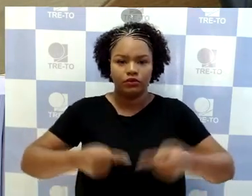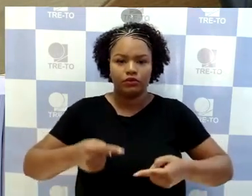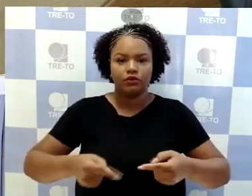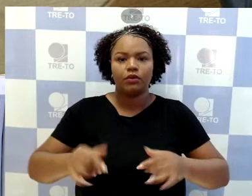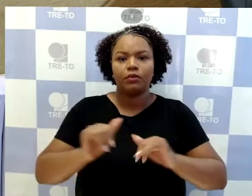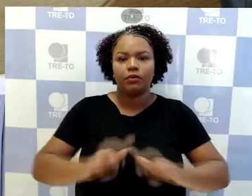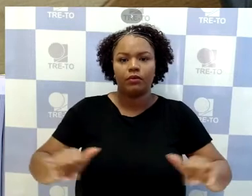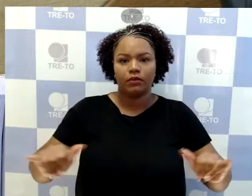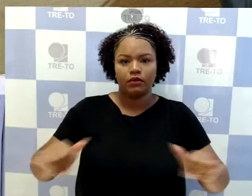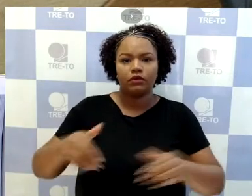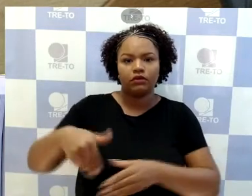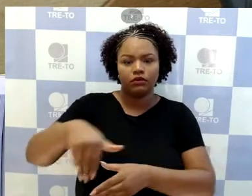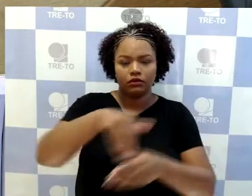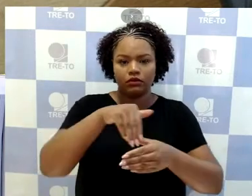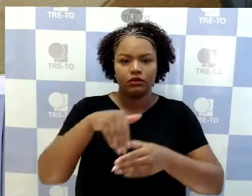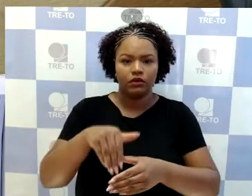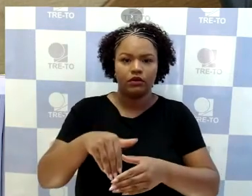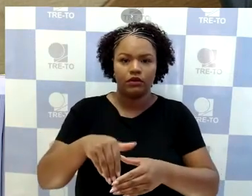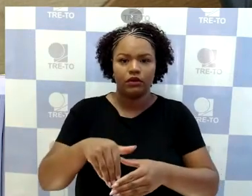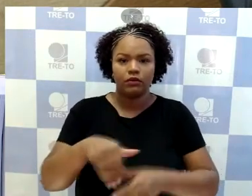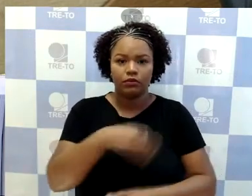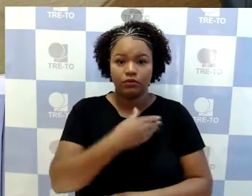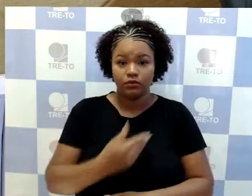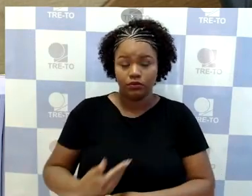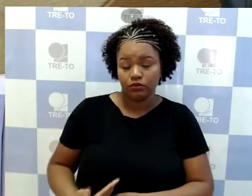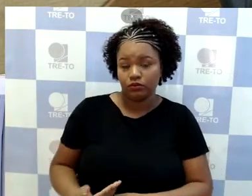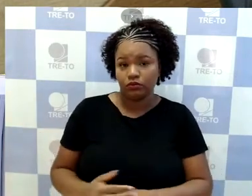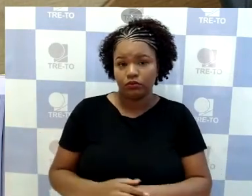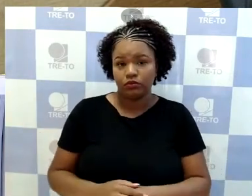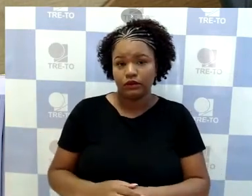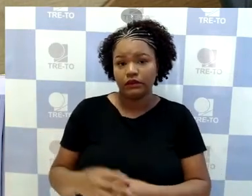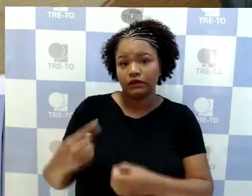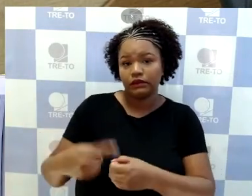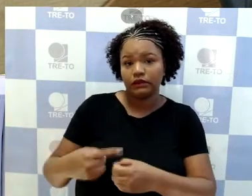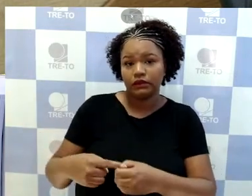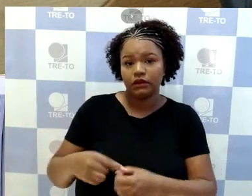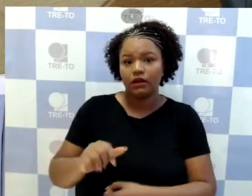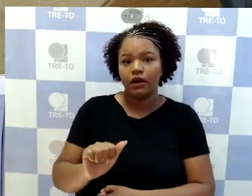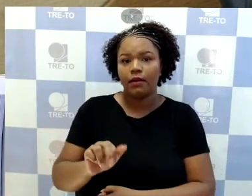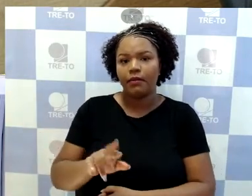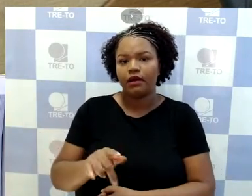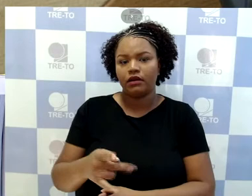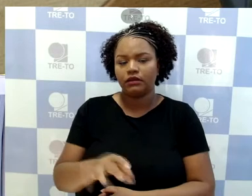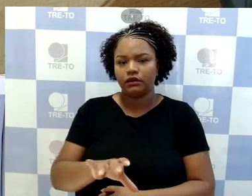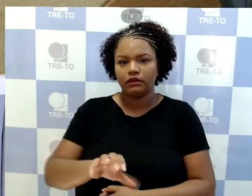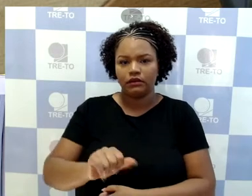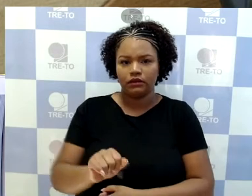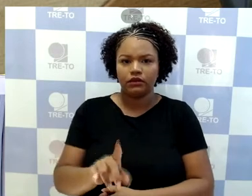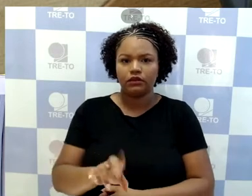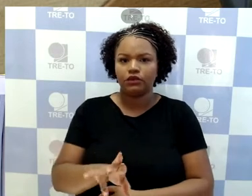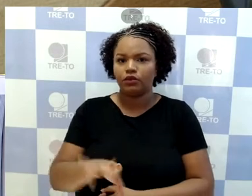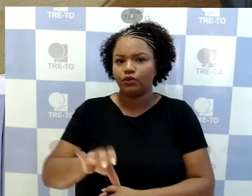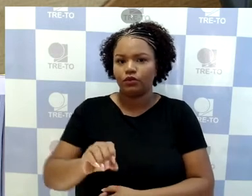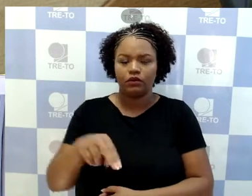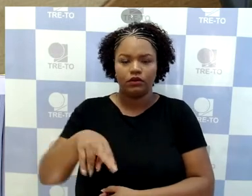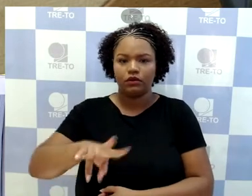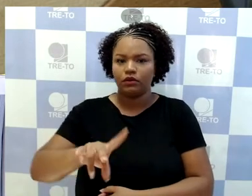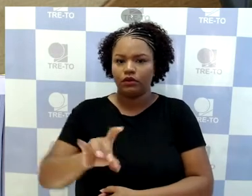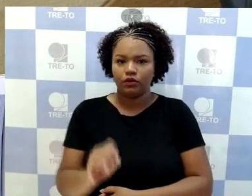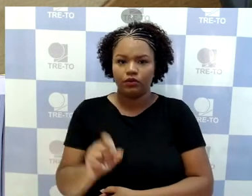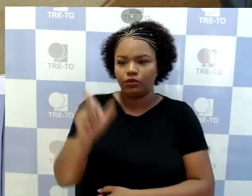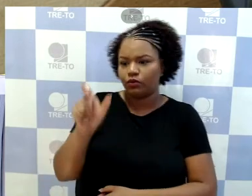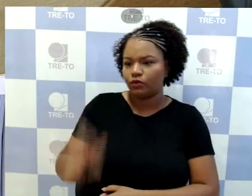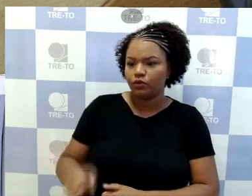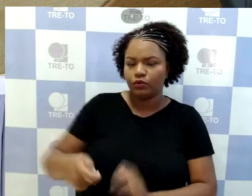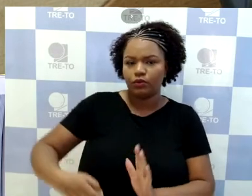público. Aparecida do Rio Negro, da relatoria do juiz José Maria Lima. Recorrente, Suzano Lino